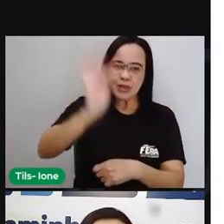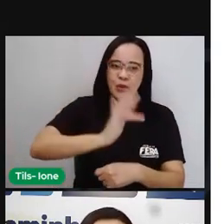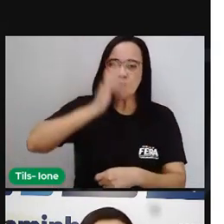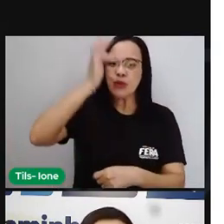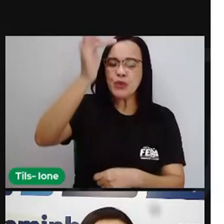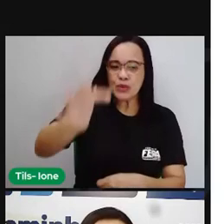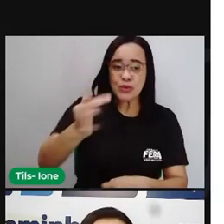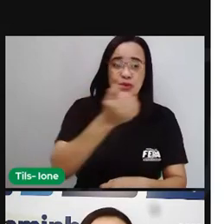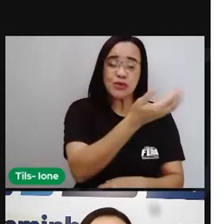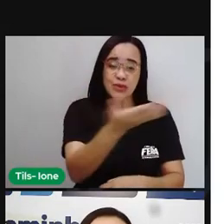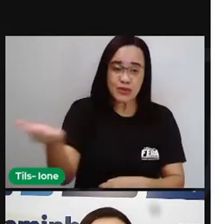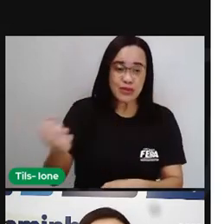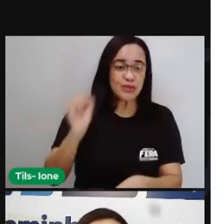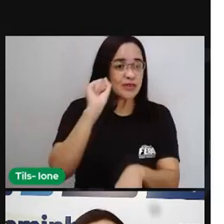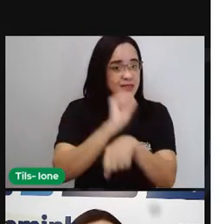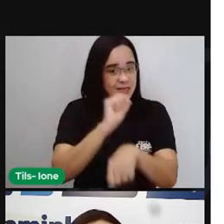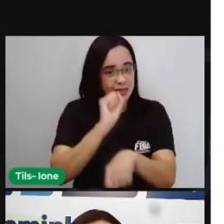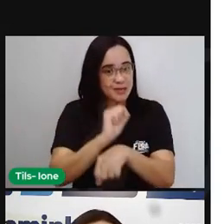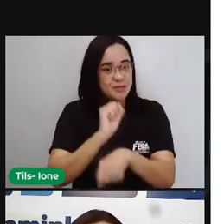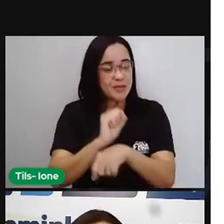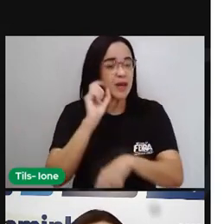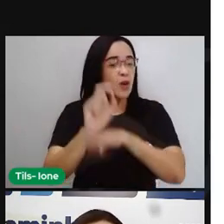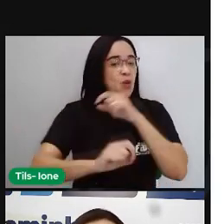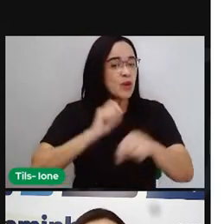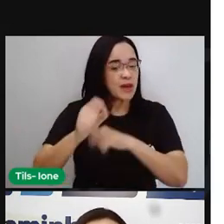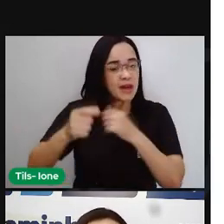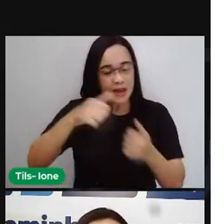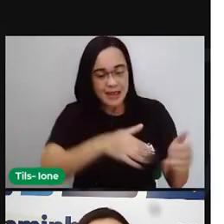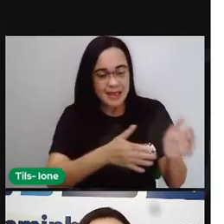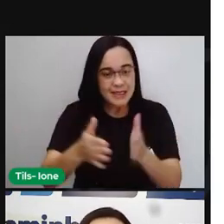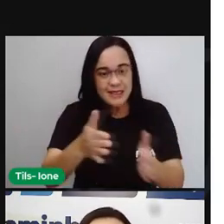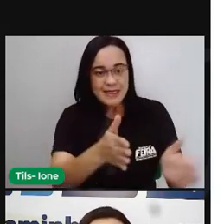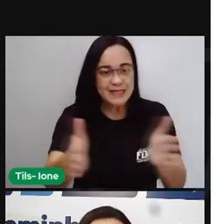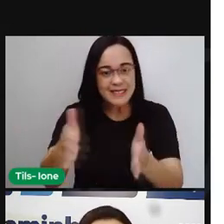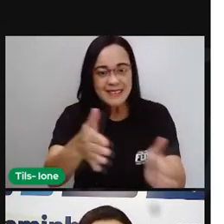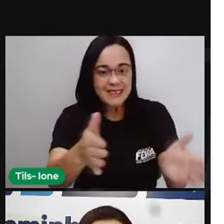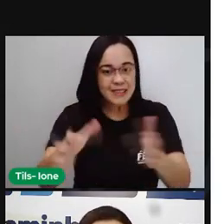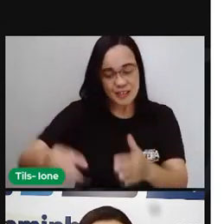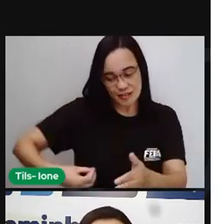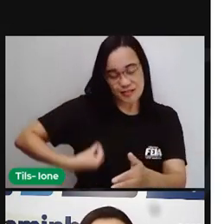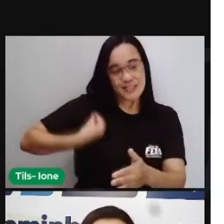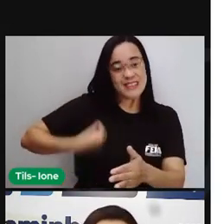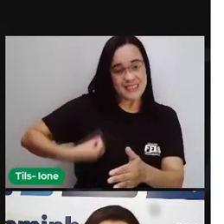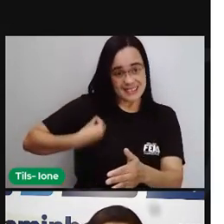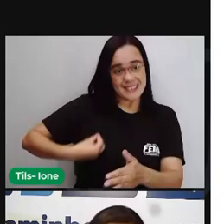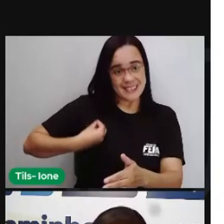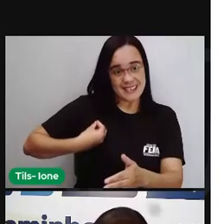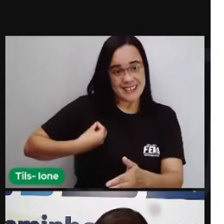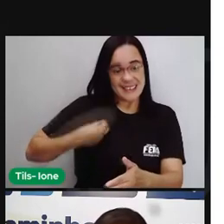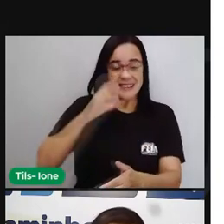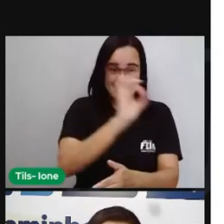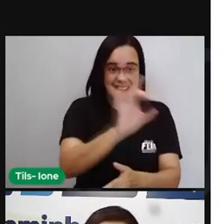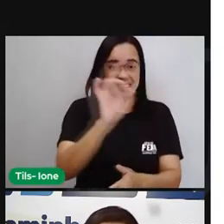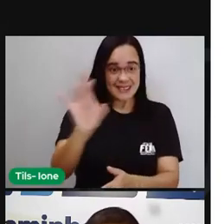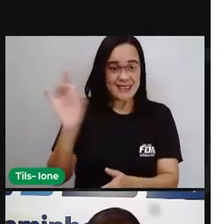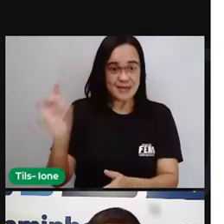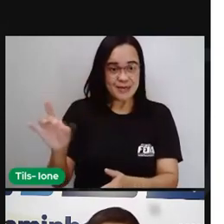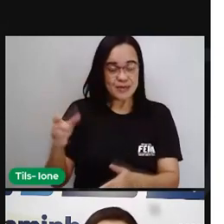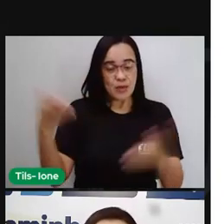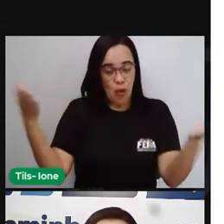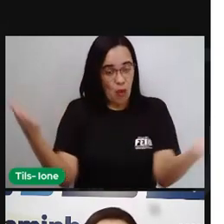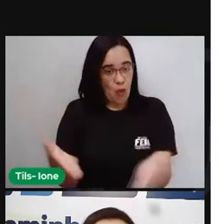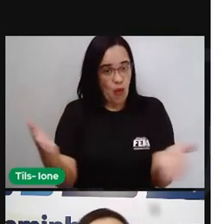que a todos aguarda e sobre caminhos traçaremos em nossa vida. Hoje você é criança, né? É um